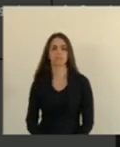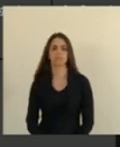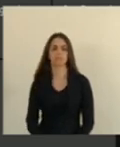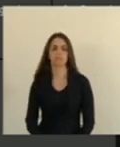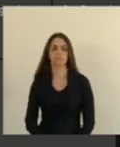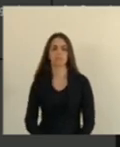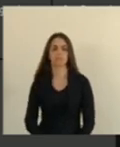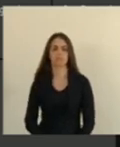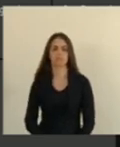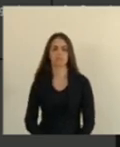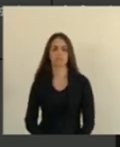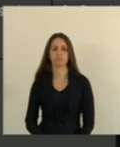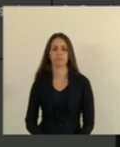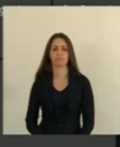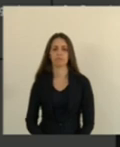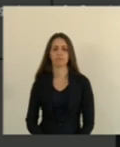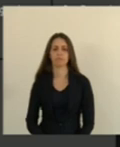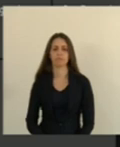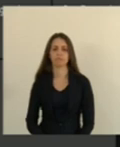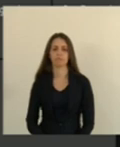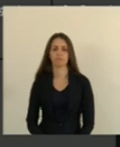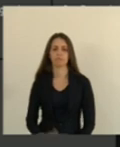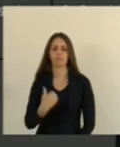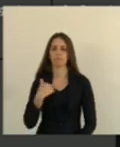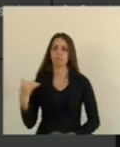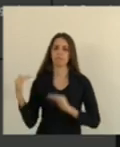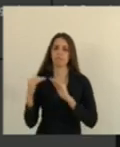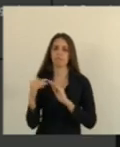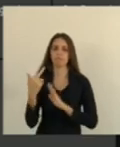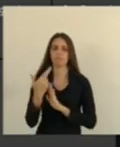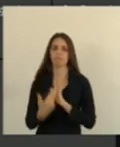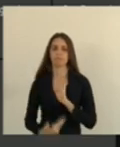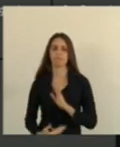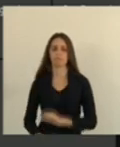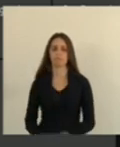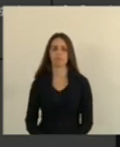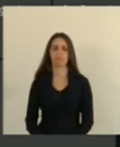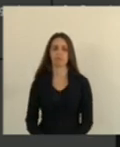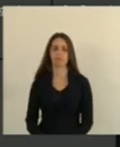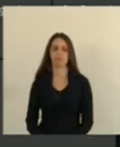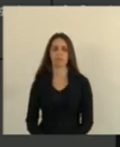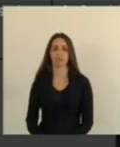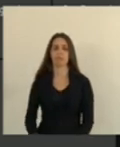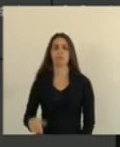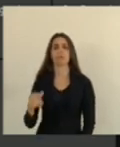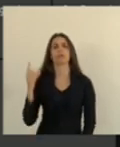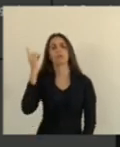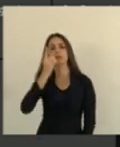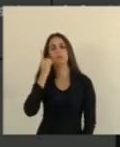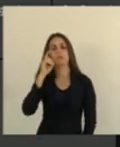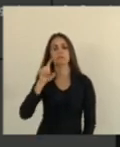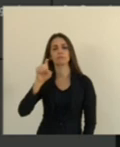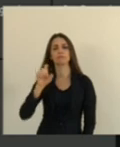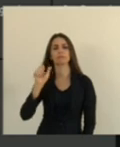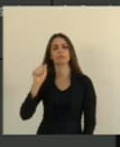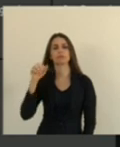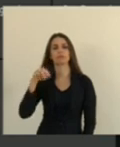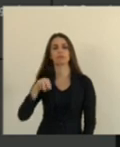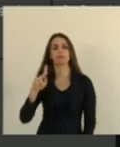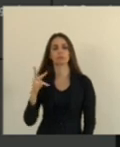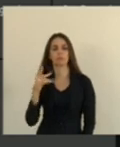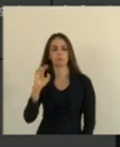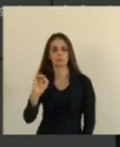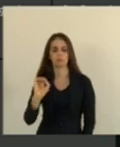Deputado Bruno Lamas Com o relatório De vossa excelência Ok Deputado Chambinho Só Se vossa excelência